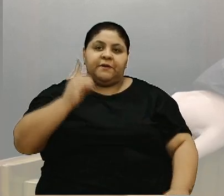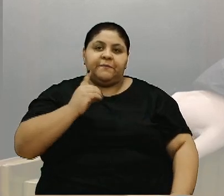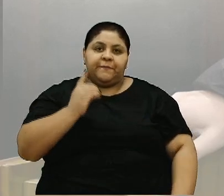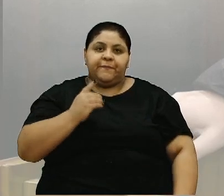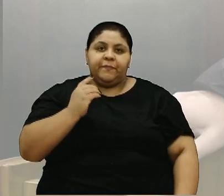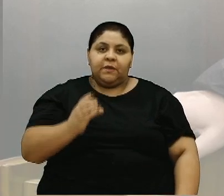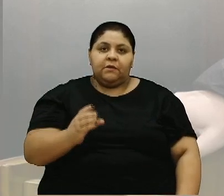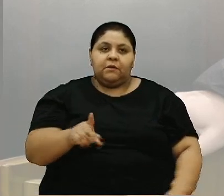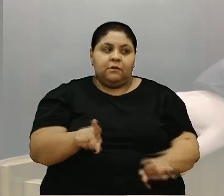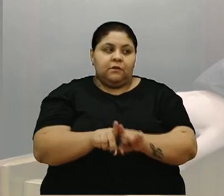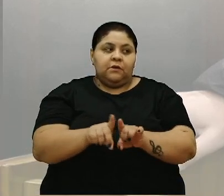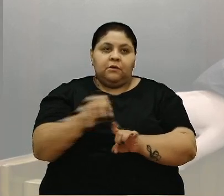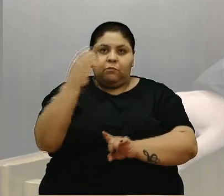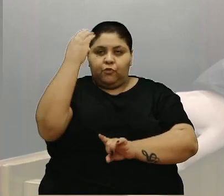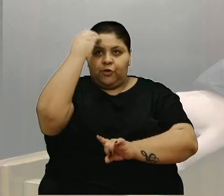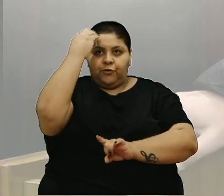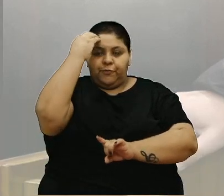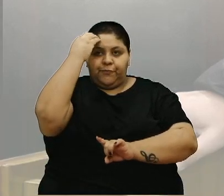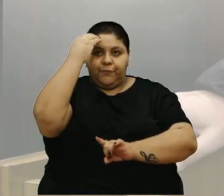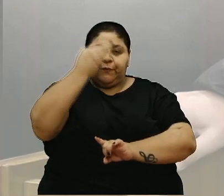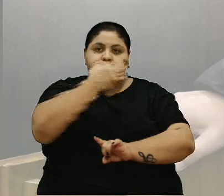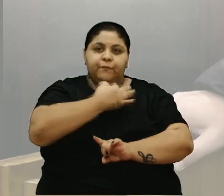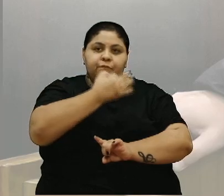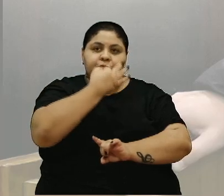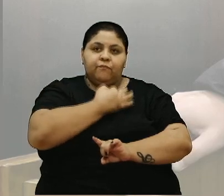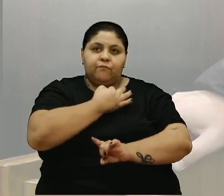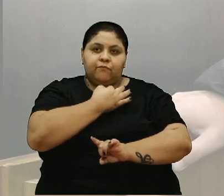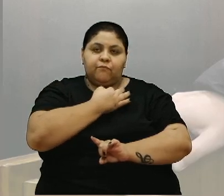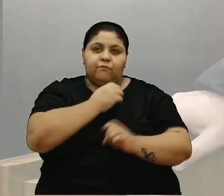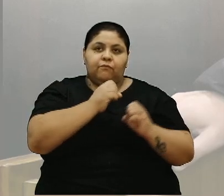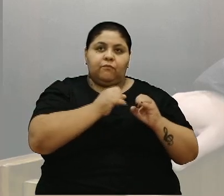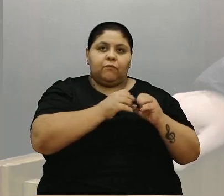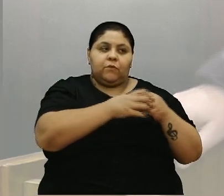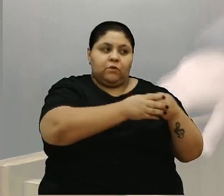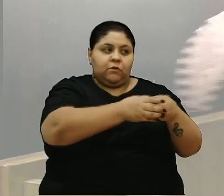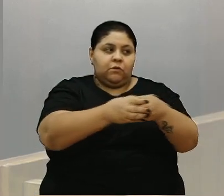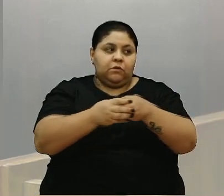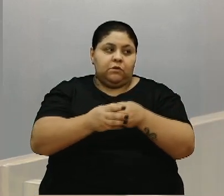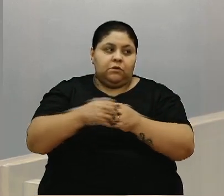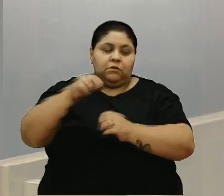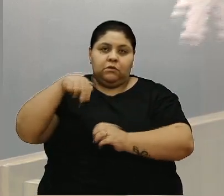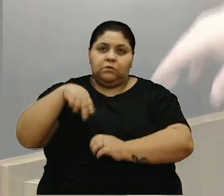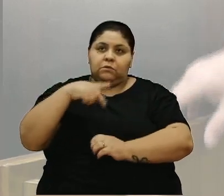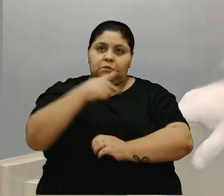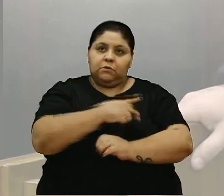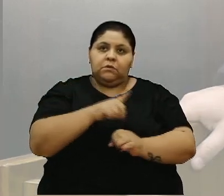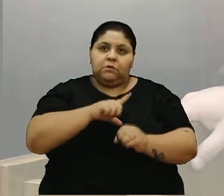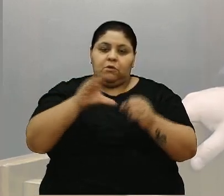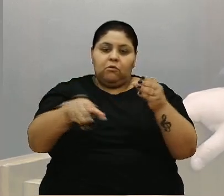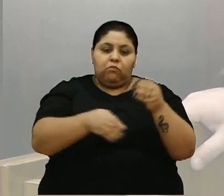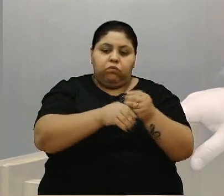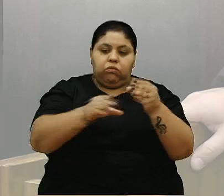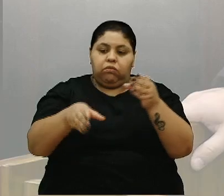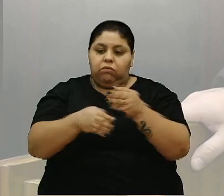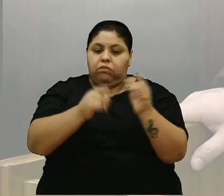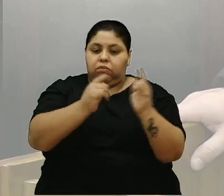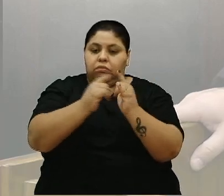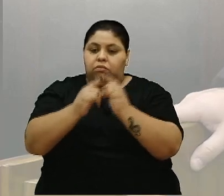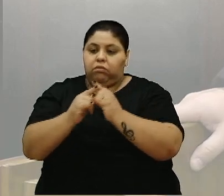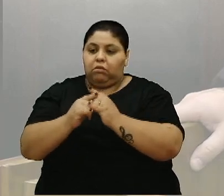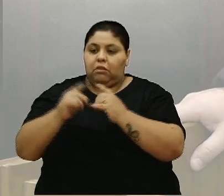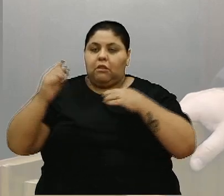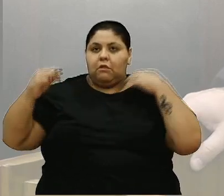aqui em Caxias do Sul, que é a associação lá de Nova Petrópolis, que congrega várias entidades de turismo, dessa